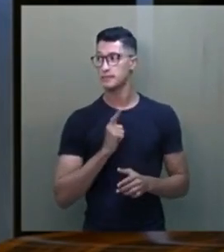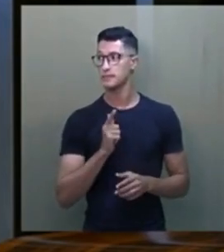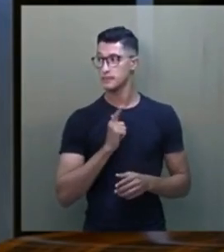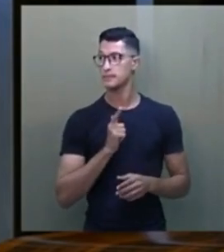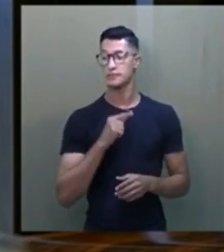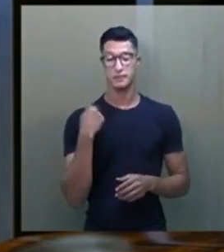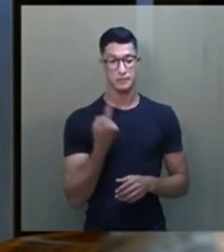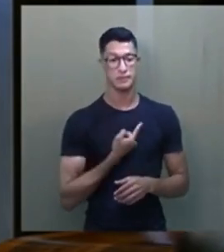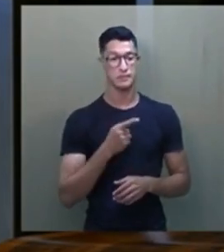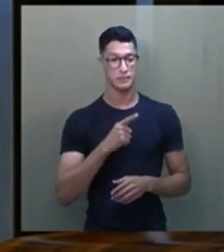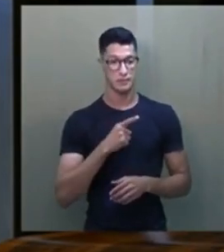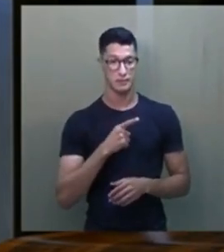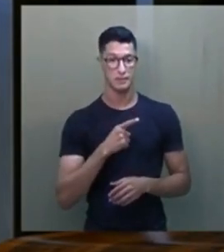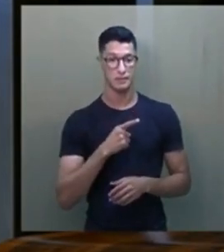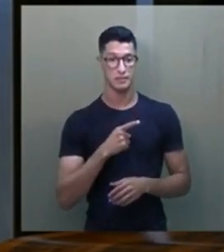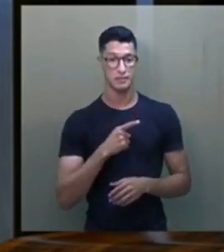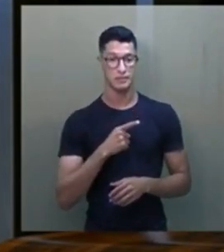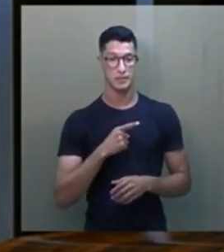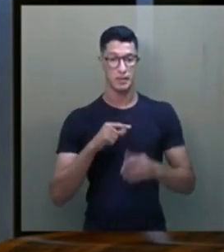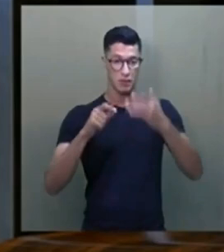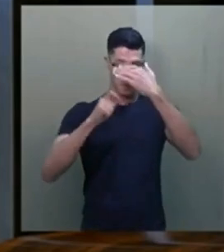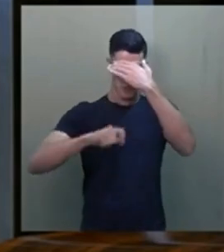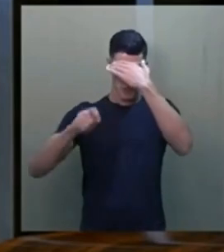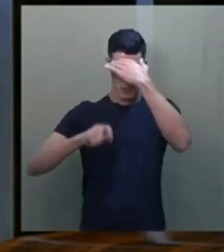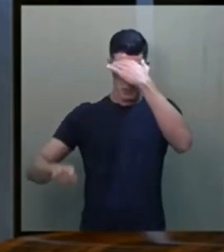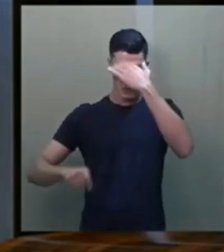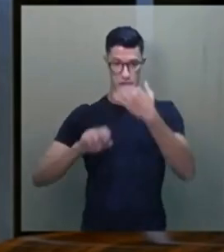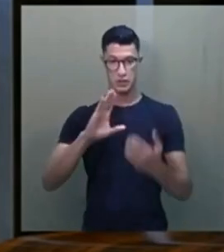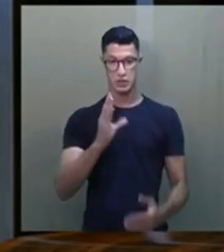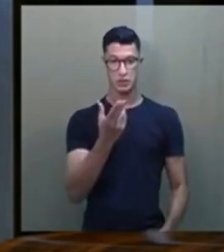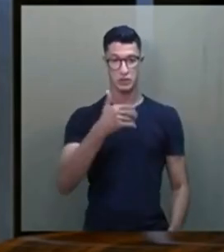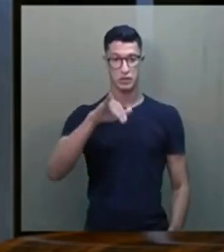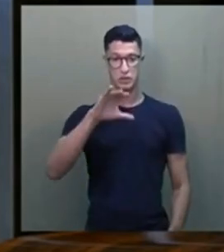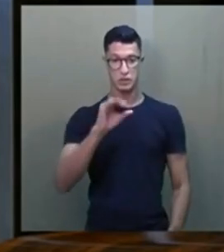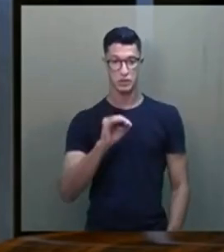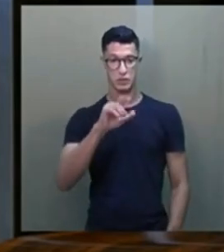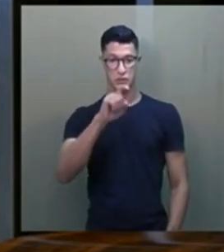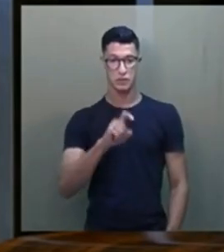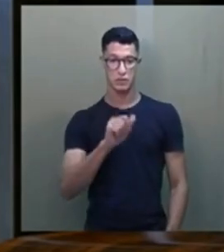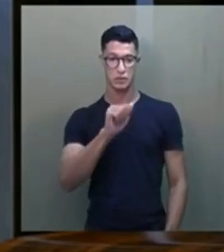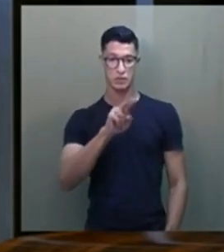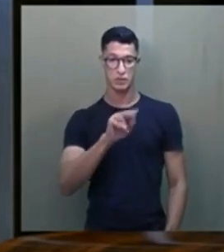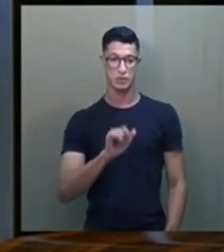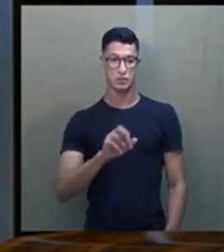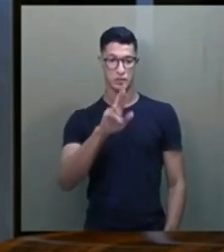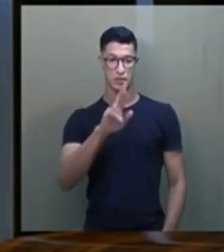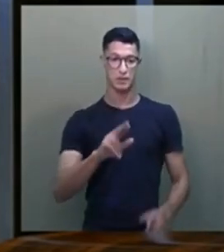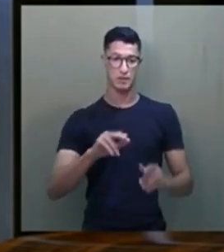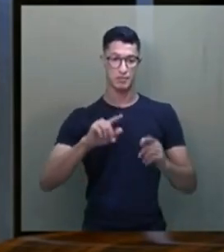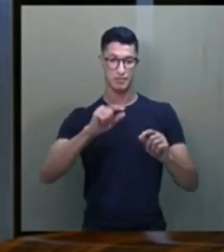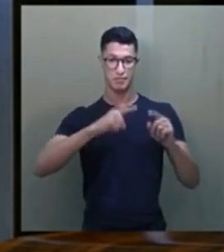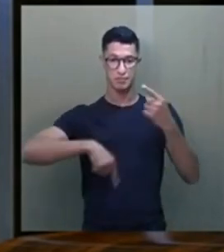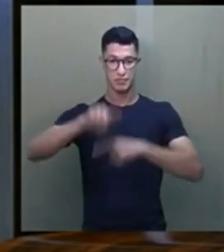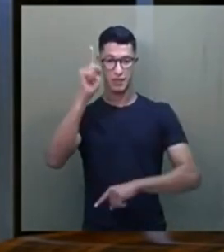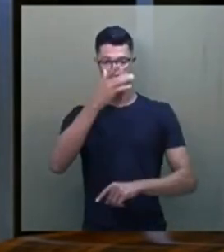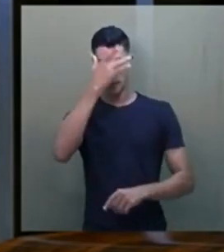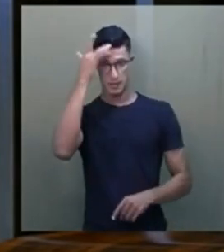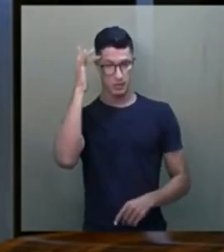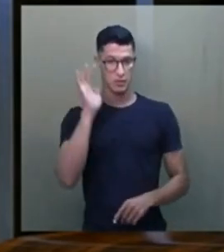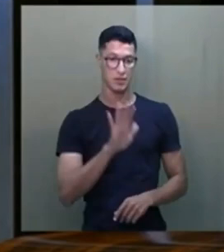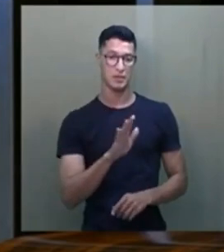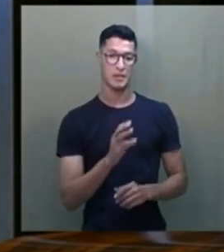uma psicografia de Chico Xavier para reverter essa pessoa.